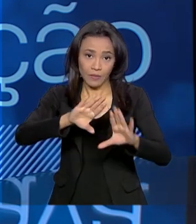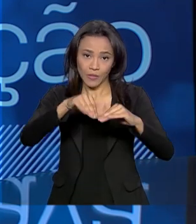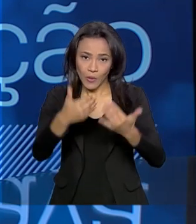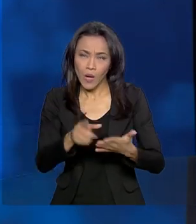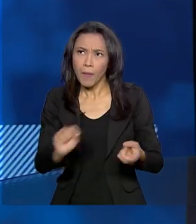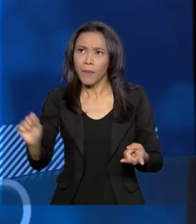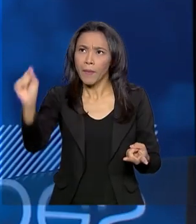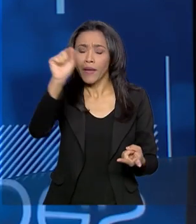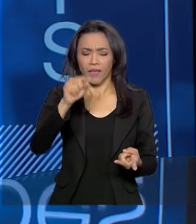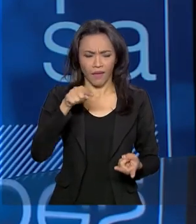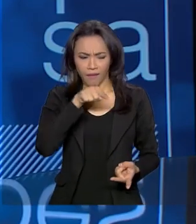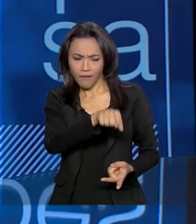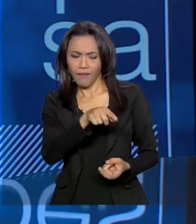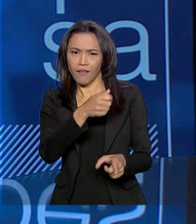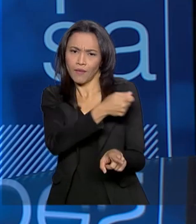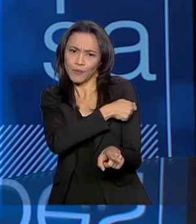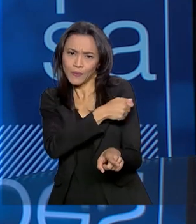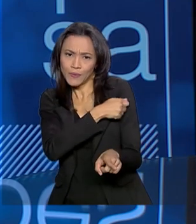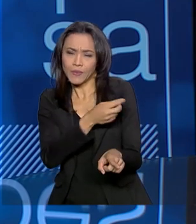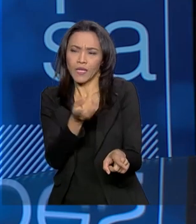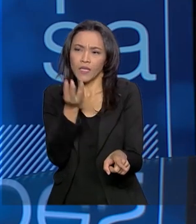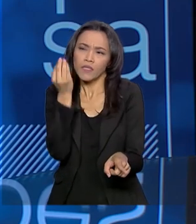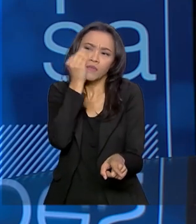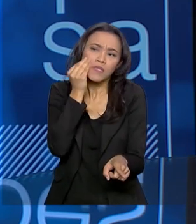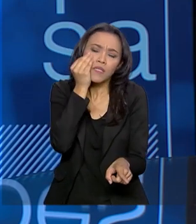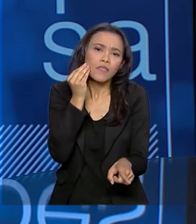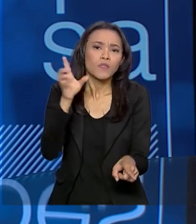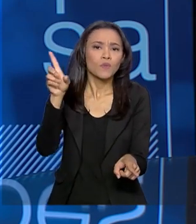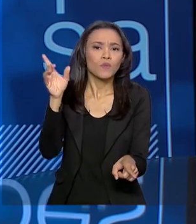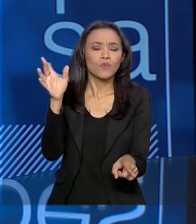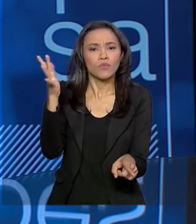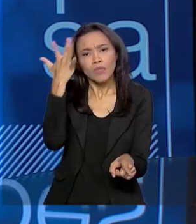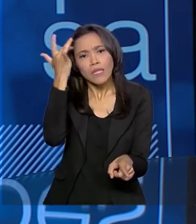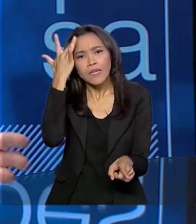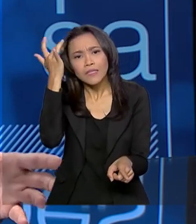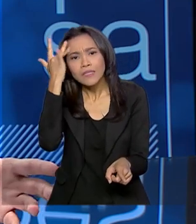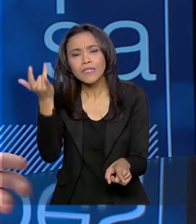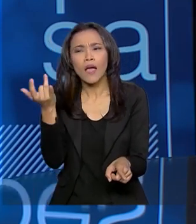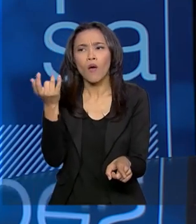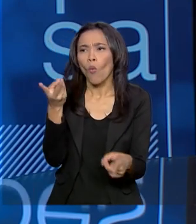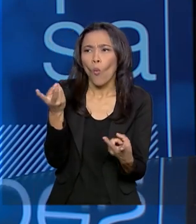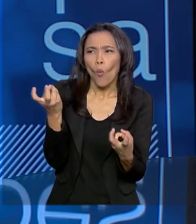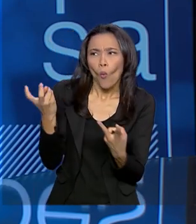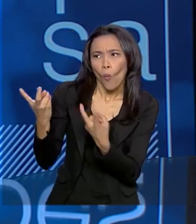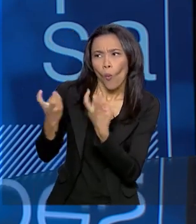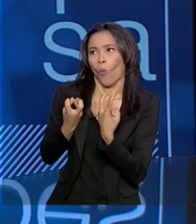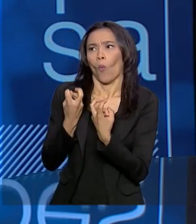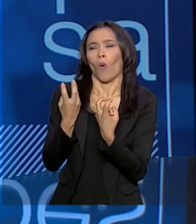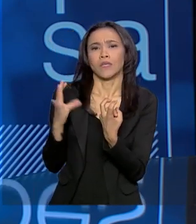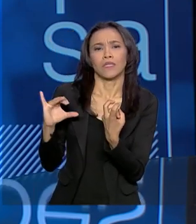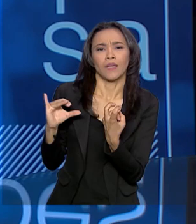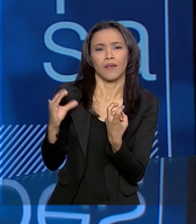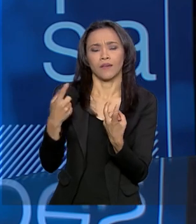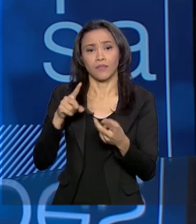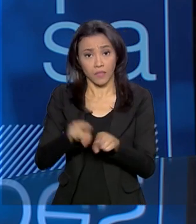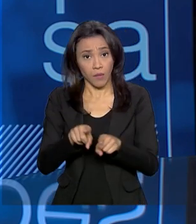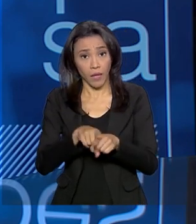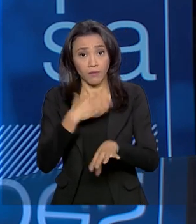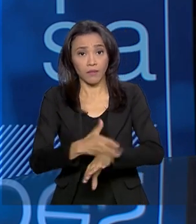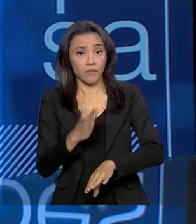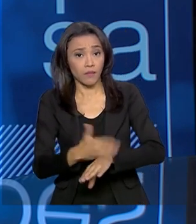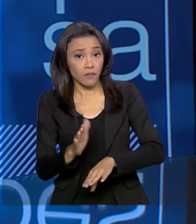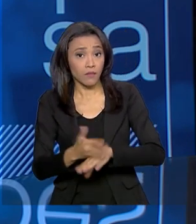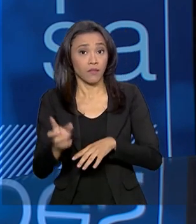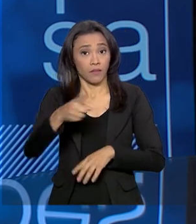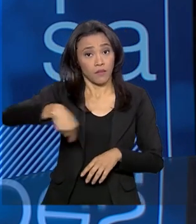aluno, ele veja na prática, no dia a dia, a questão da ciência, também, obviamente, qualificar os professores para